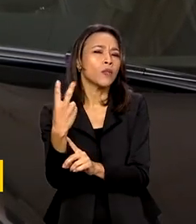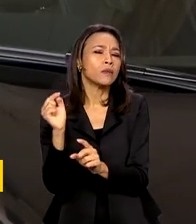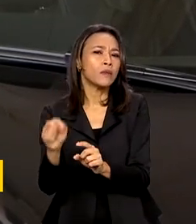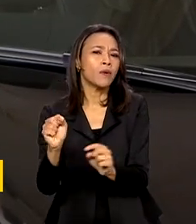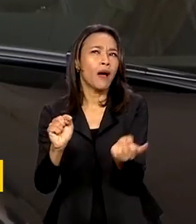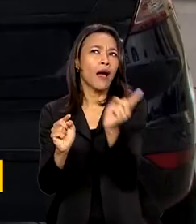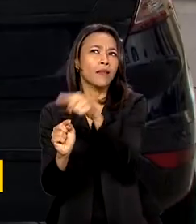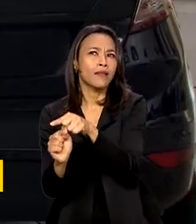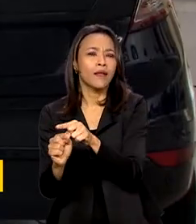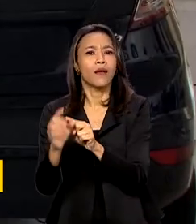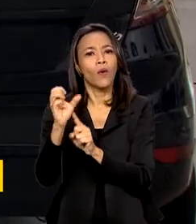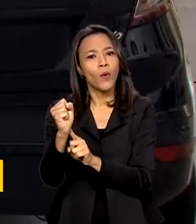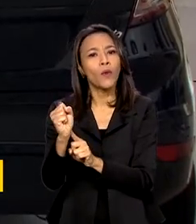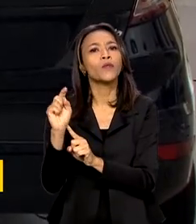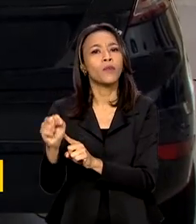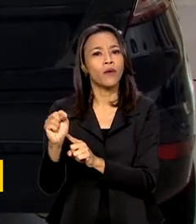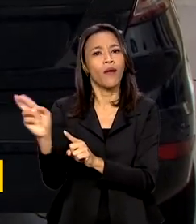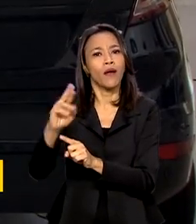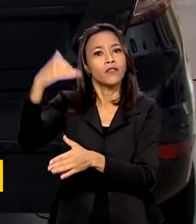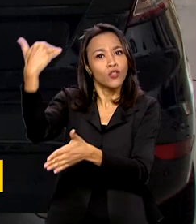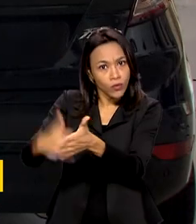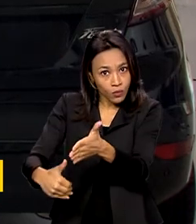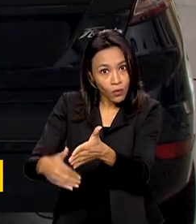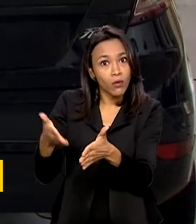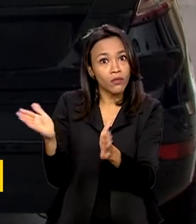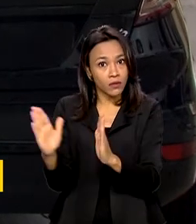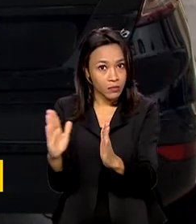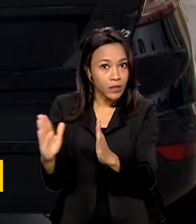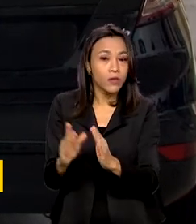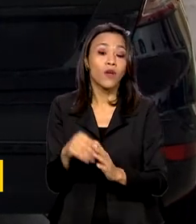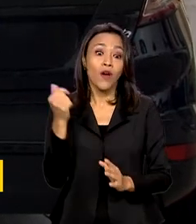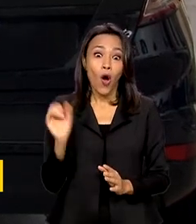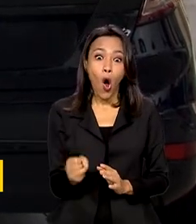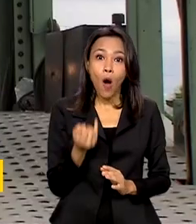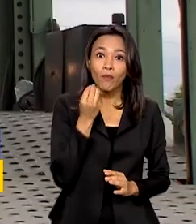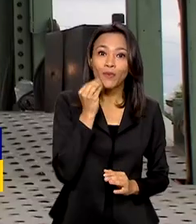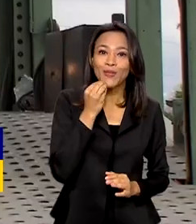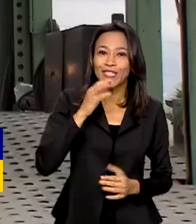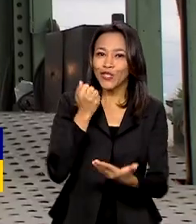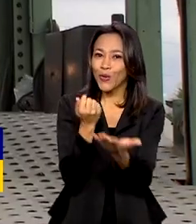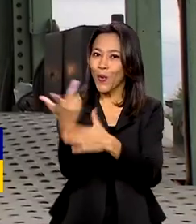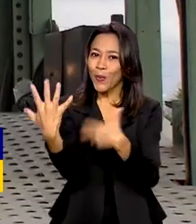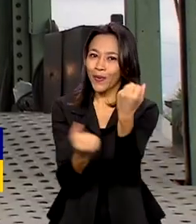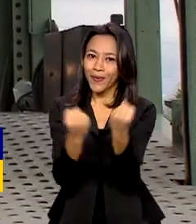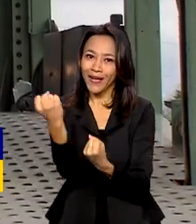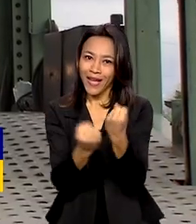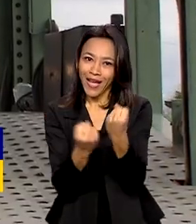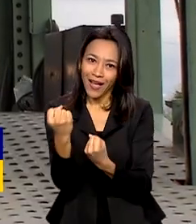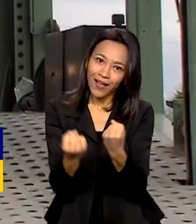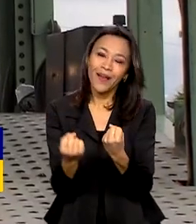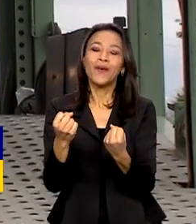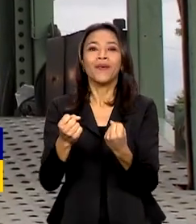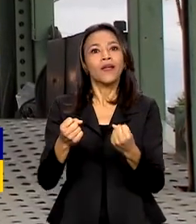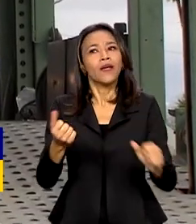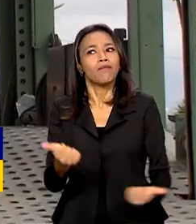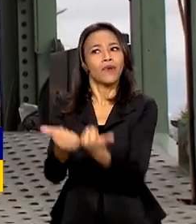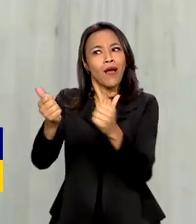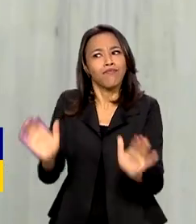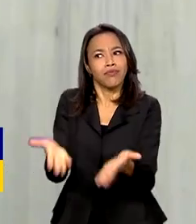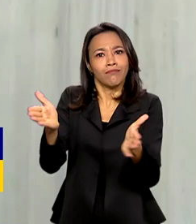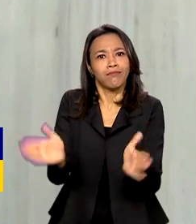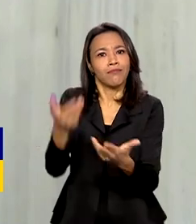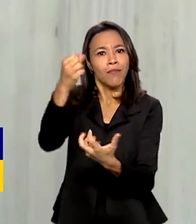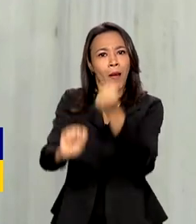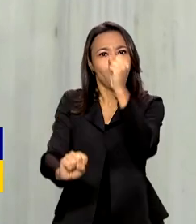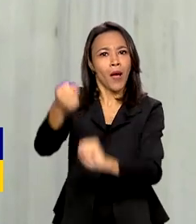8 mil reais. Foi a oportunidade de comprar o carro zero mais barato e de dar fôlego à indústria automotiva.